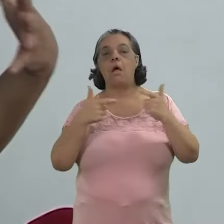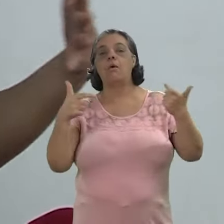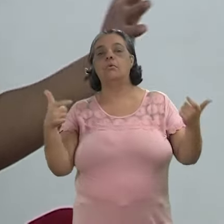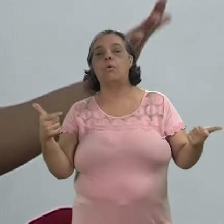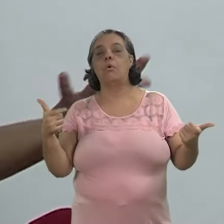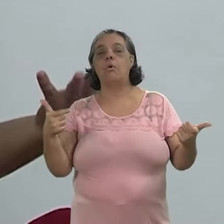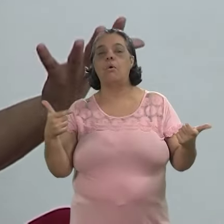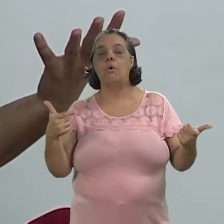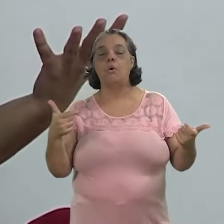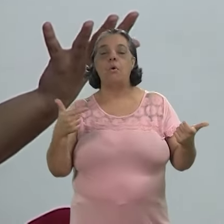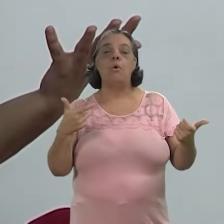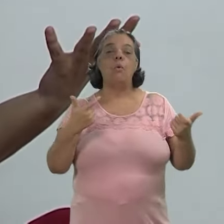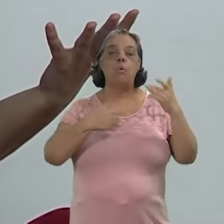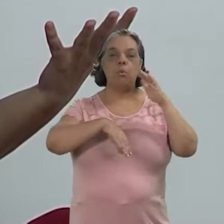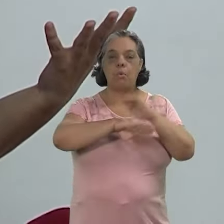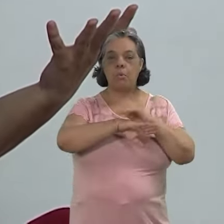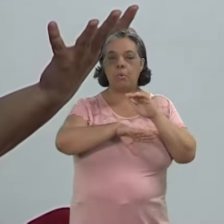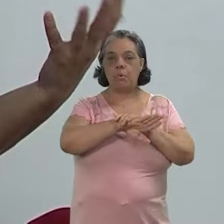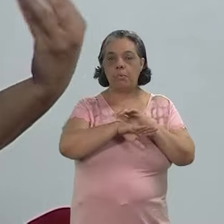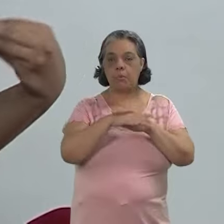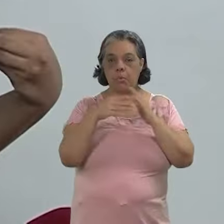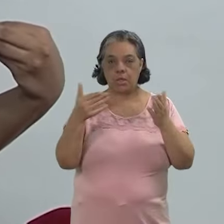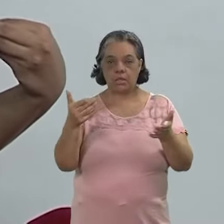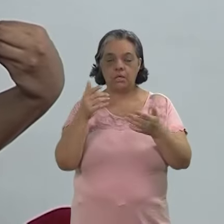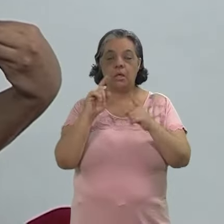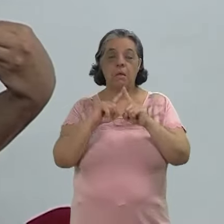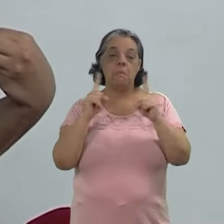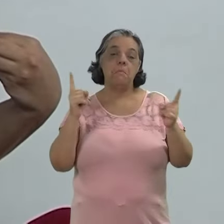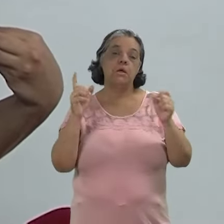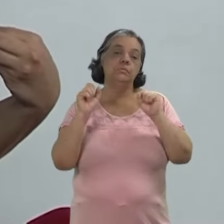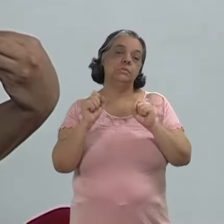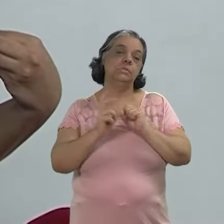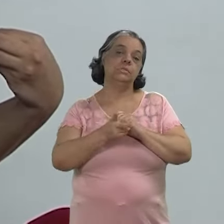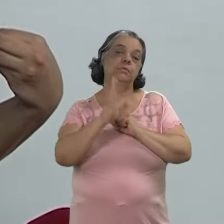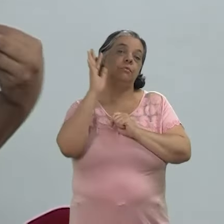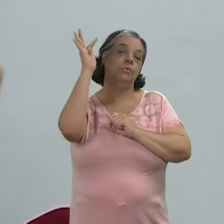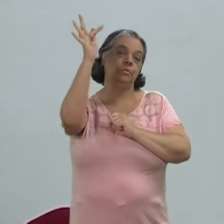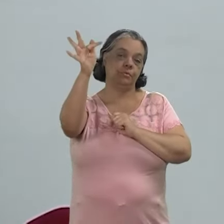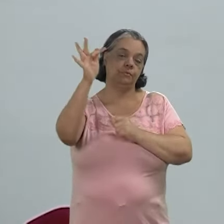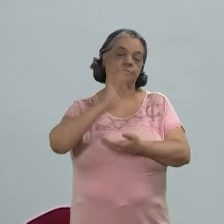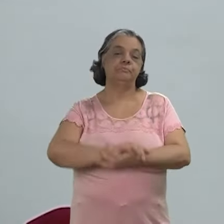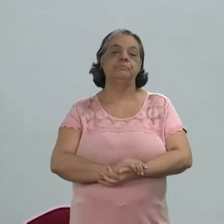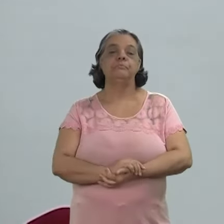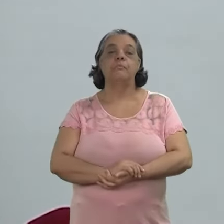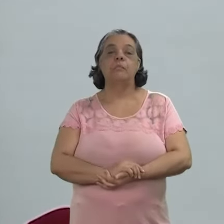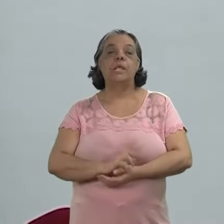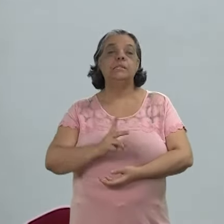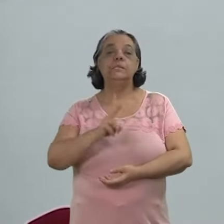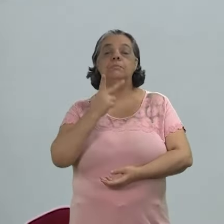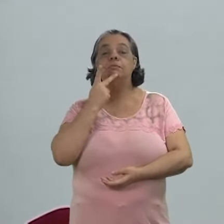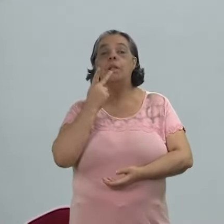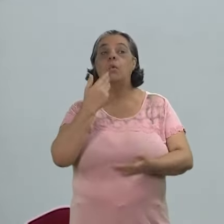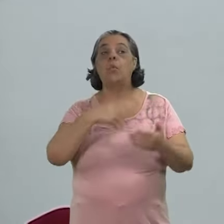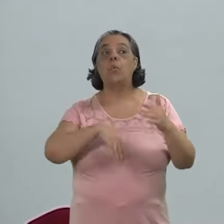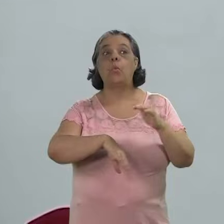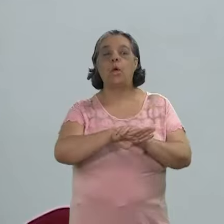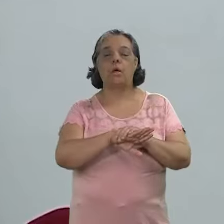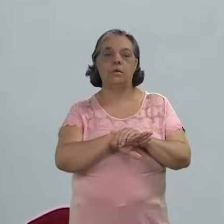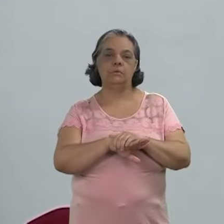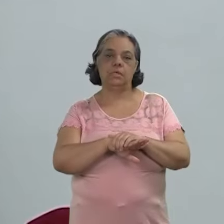quanto maior o volume de dados a gente guarda mais a gente vai ter no futuro e a gente sempre diz